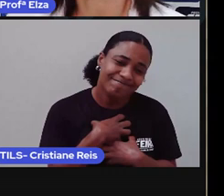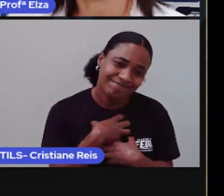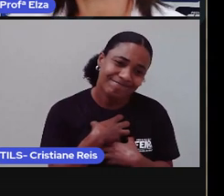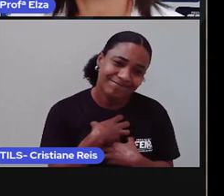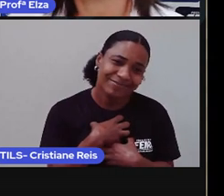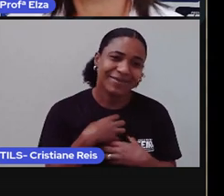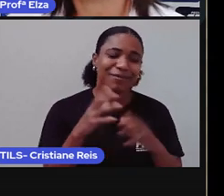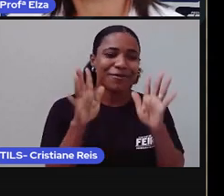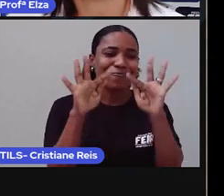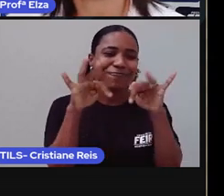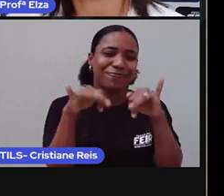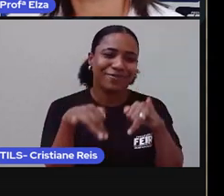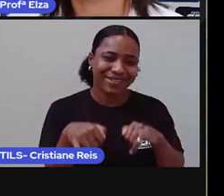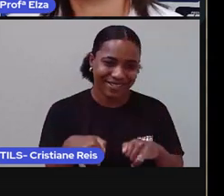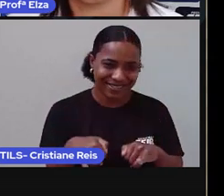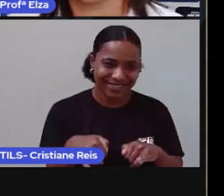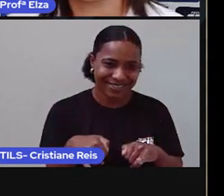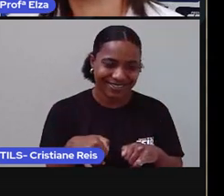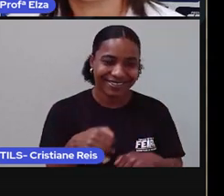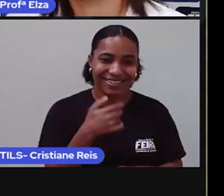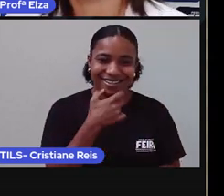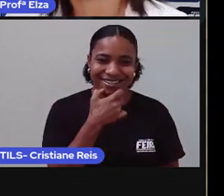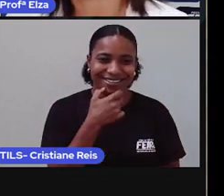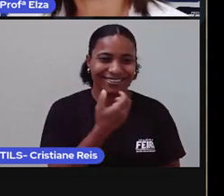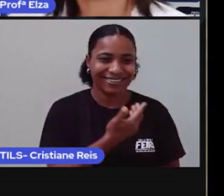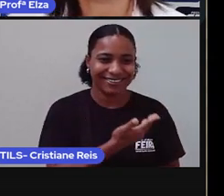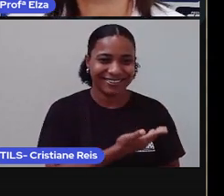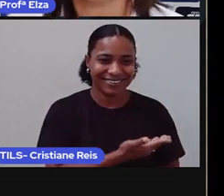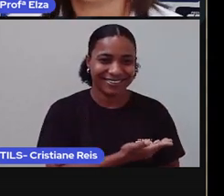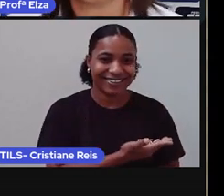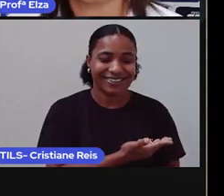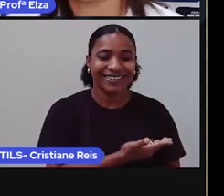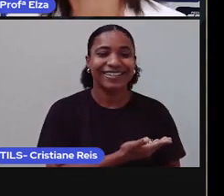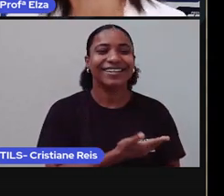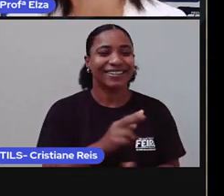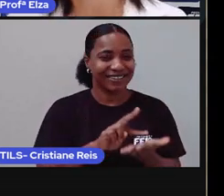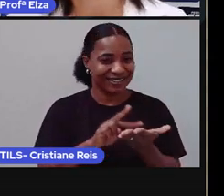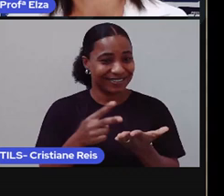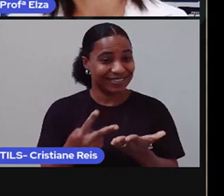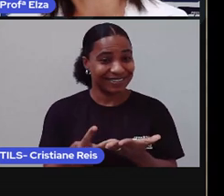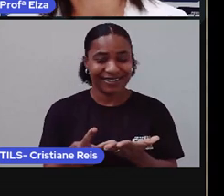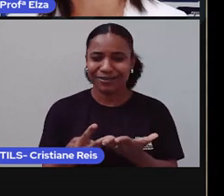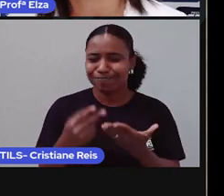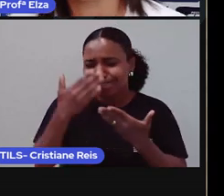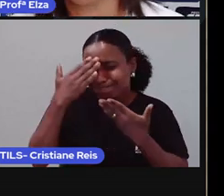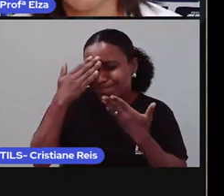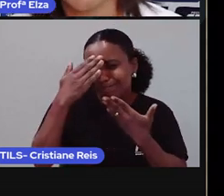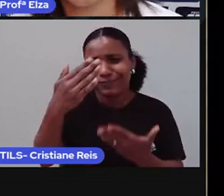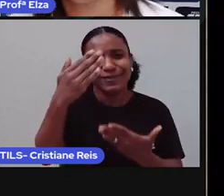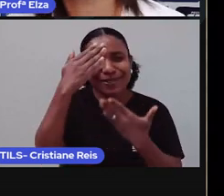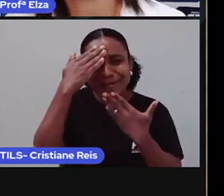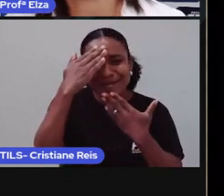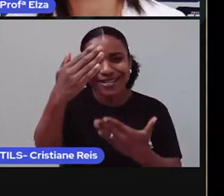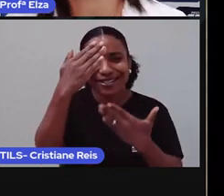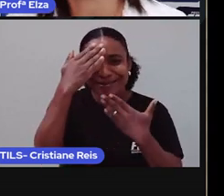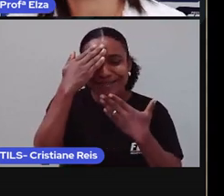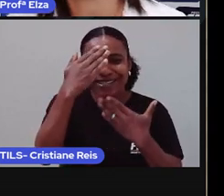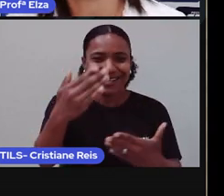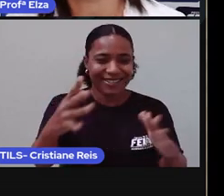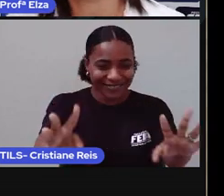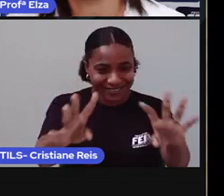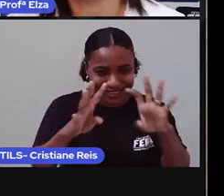obrigada por participar e